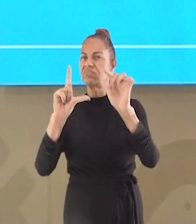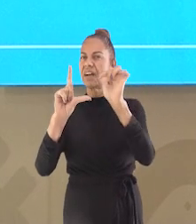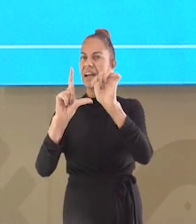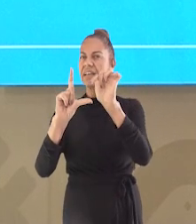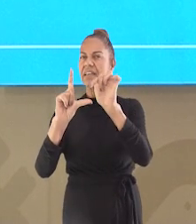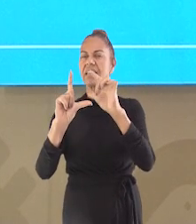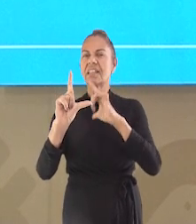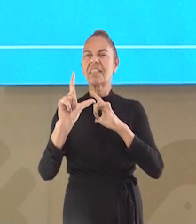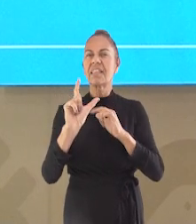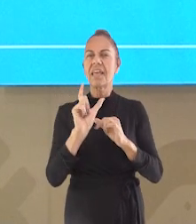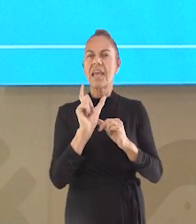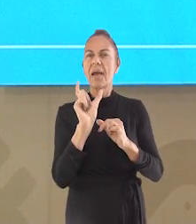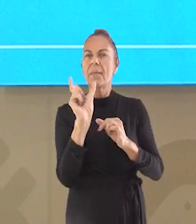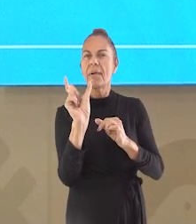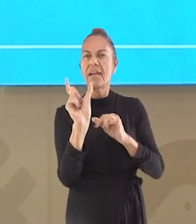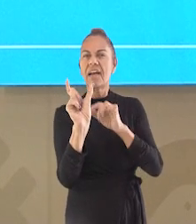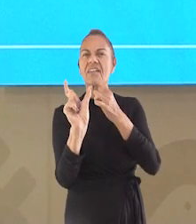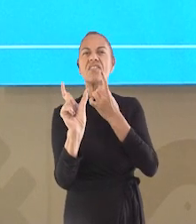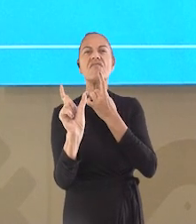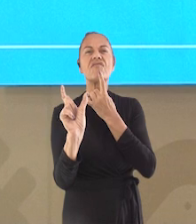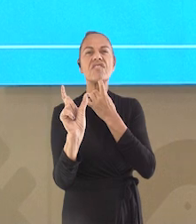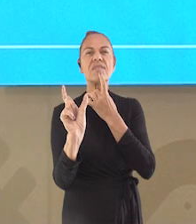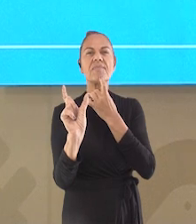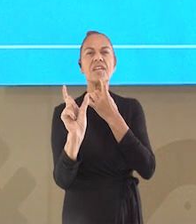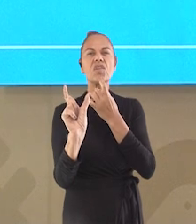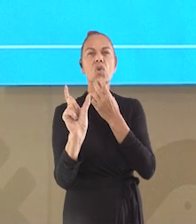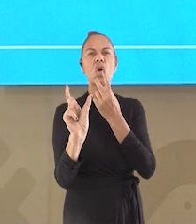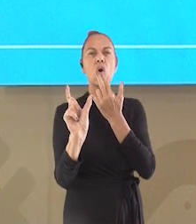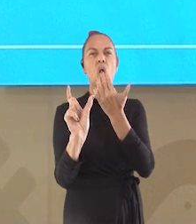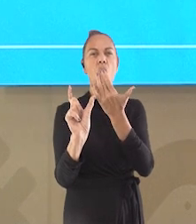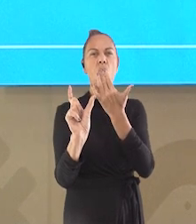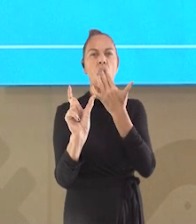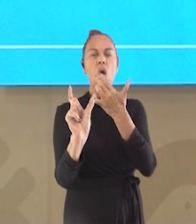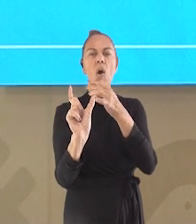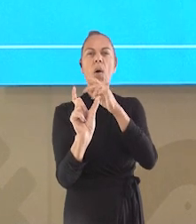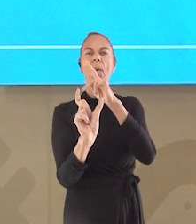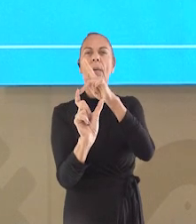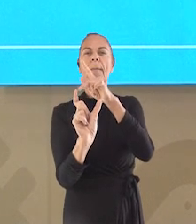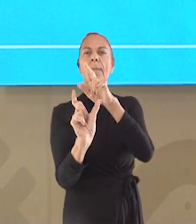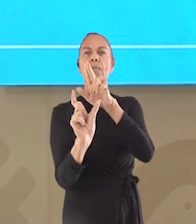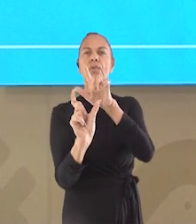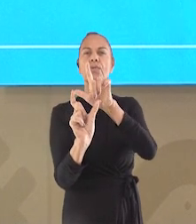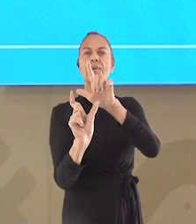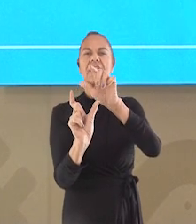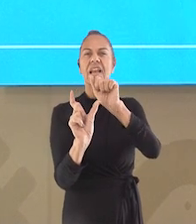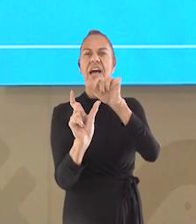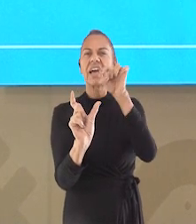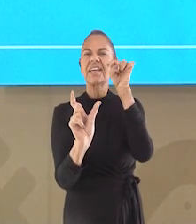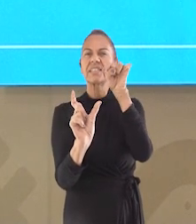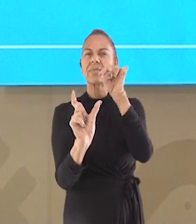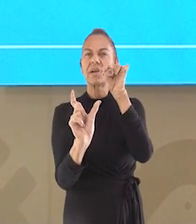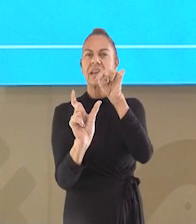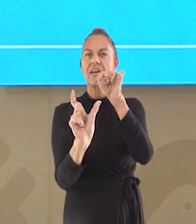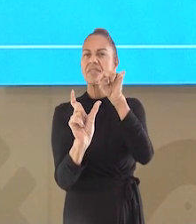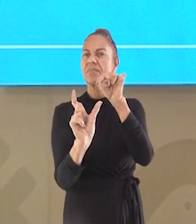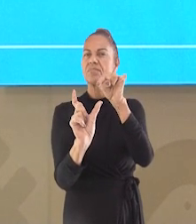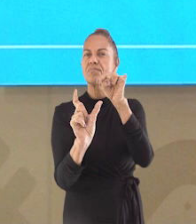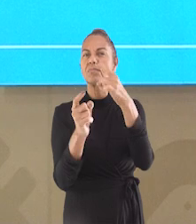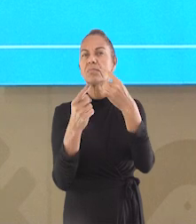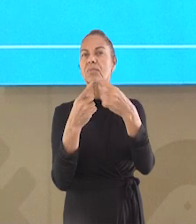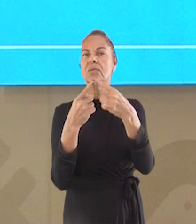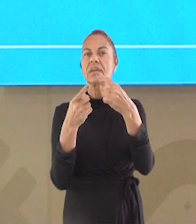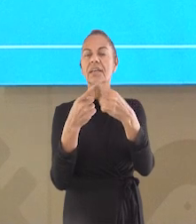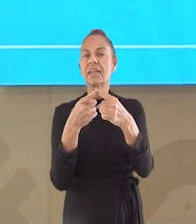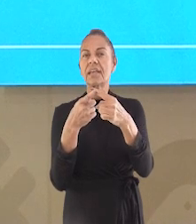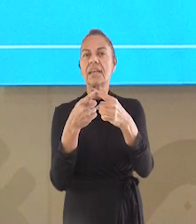balão, há uma palavra que está ali em vermelho. É a palavra pula. Essa palavra aparece